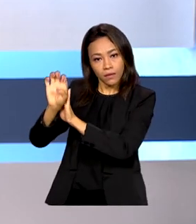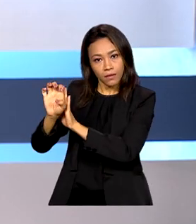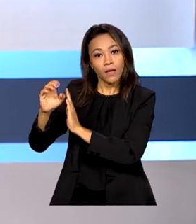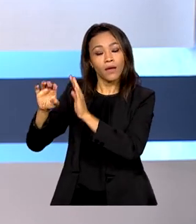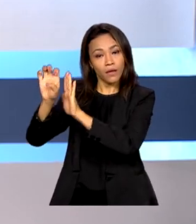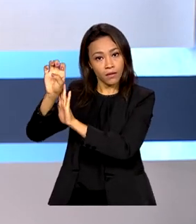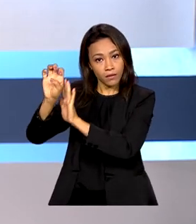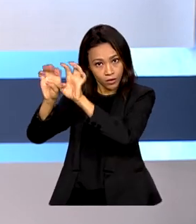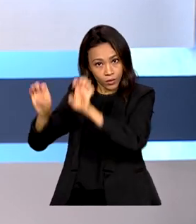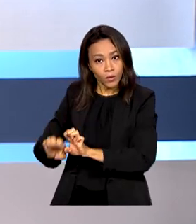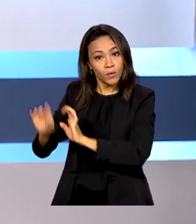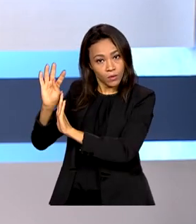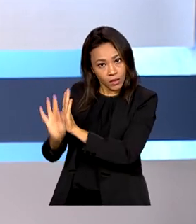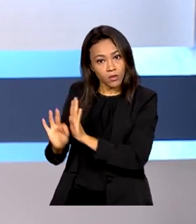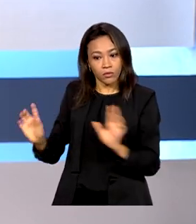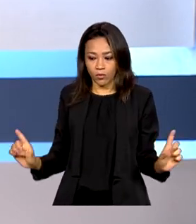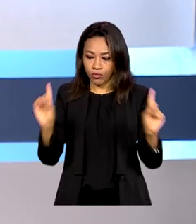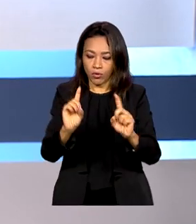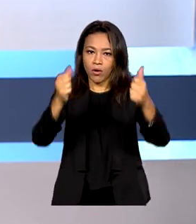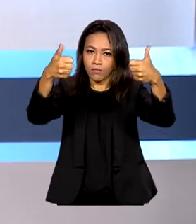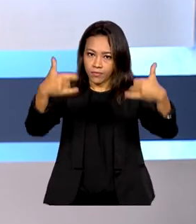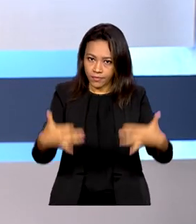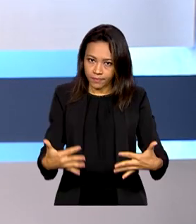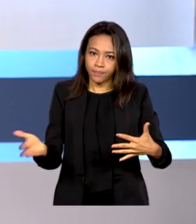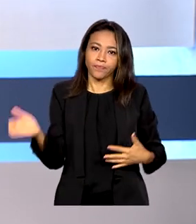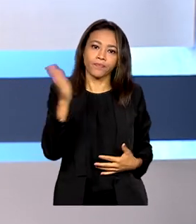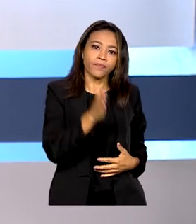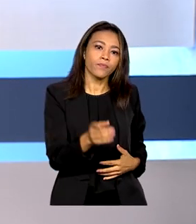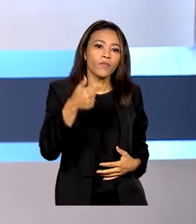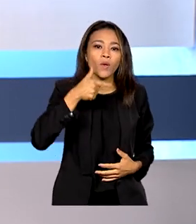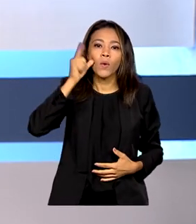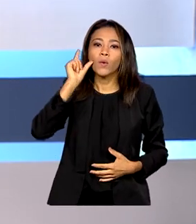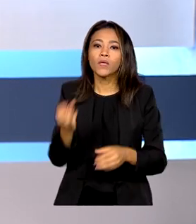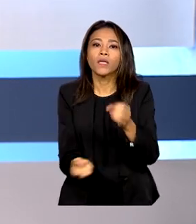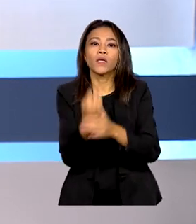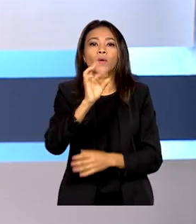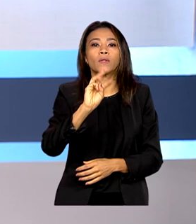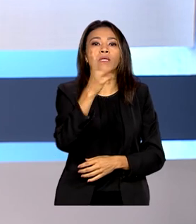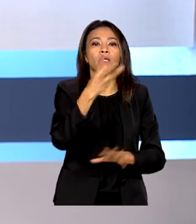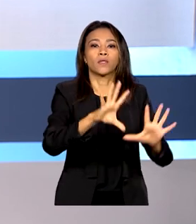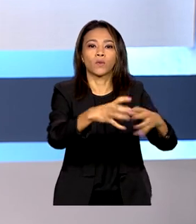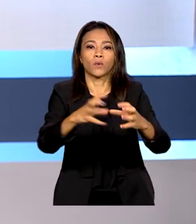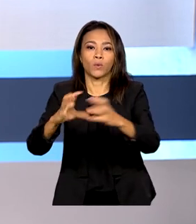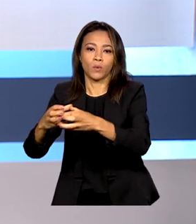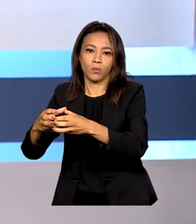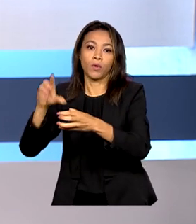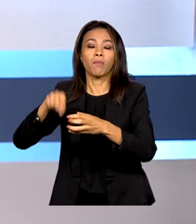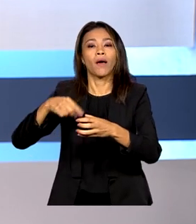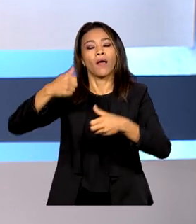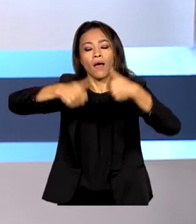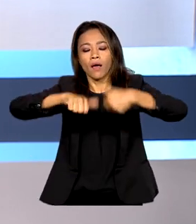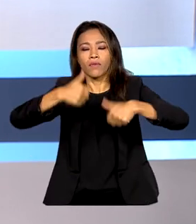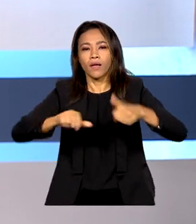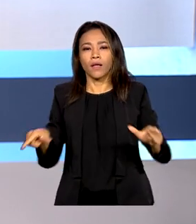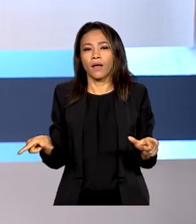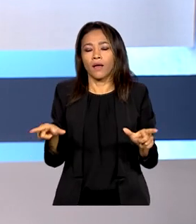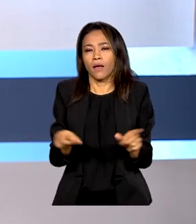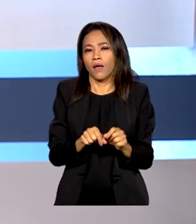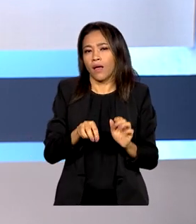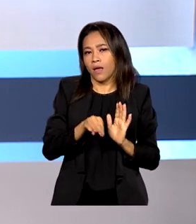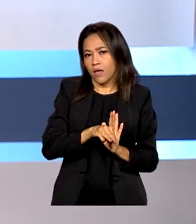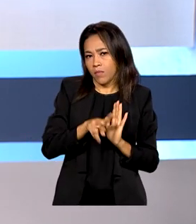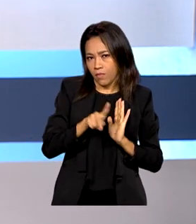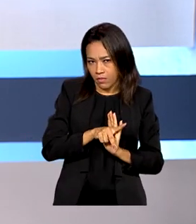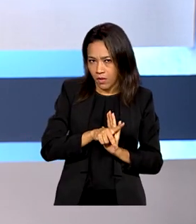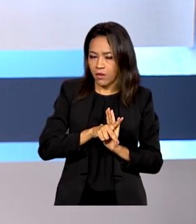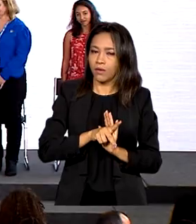E o Congresso Nacional instalou ontem três comissões mistas para analisar as medidas provisórias enviadas pelo governo